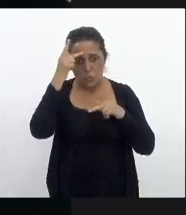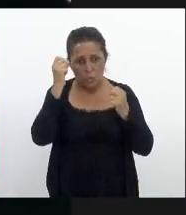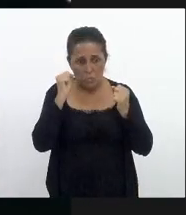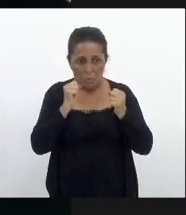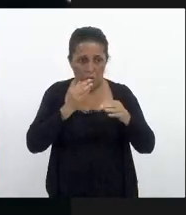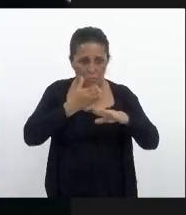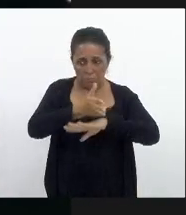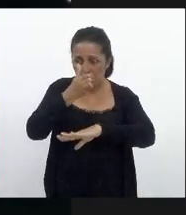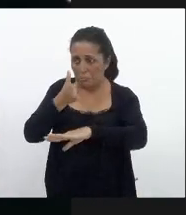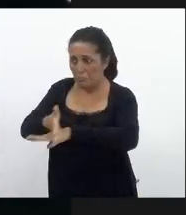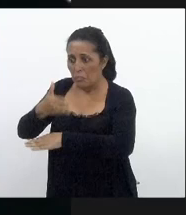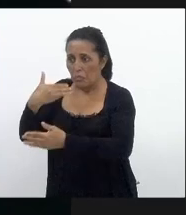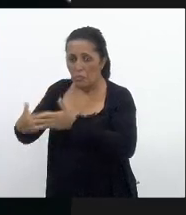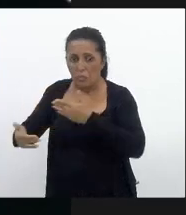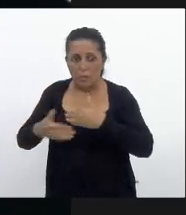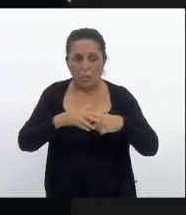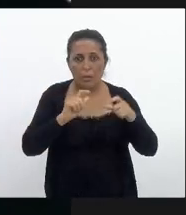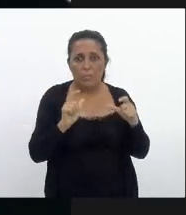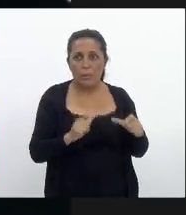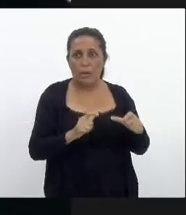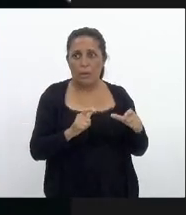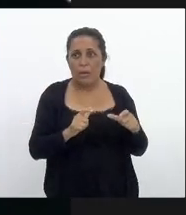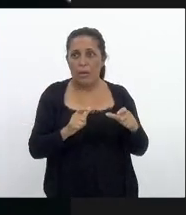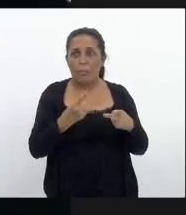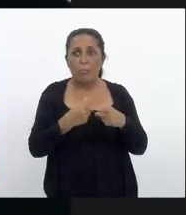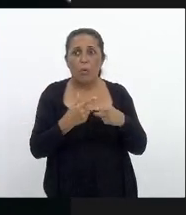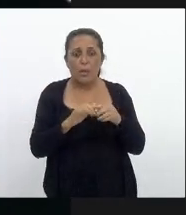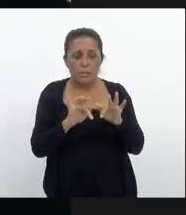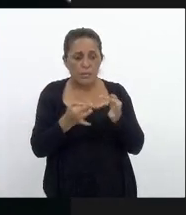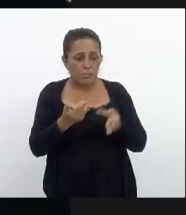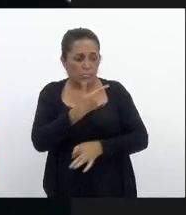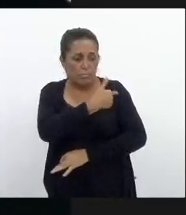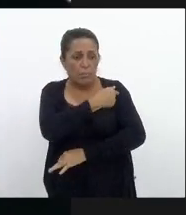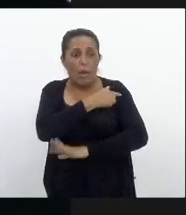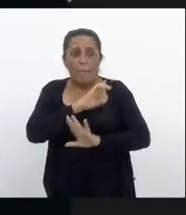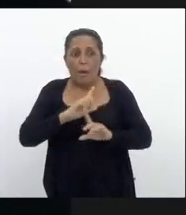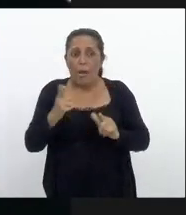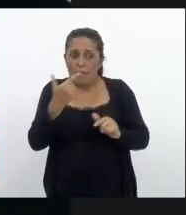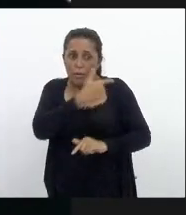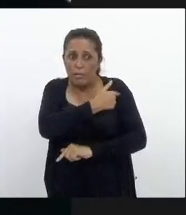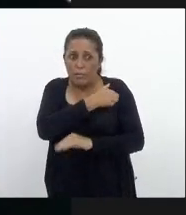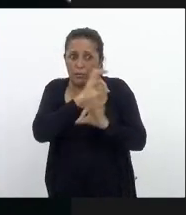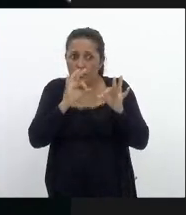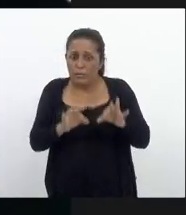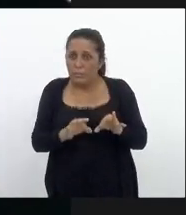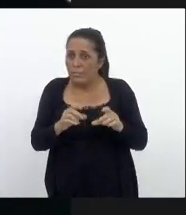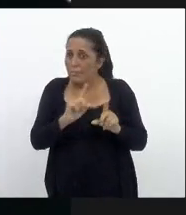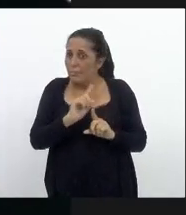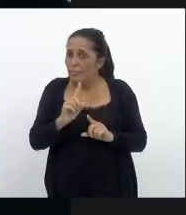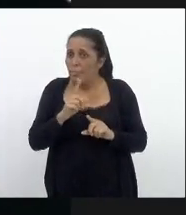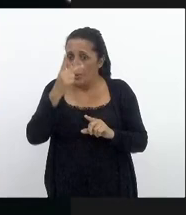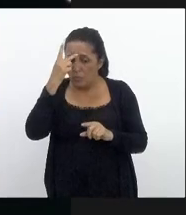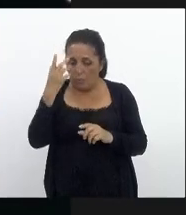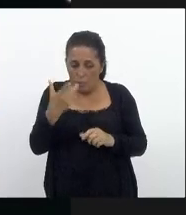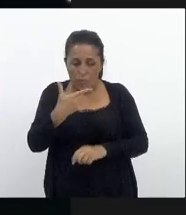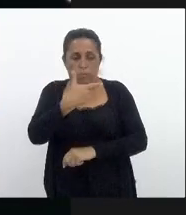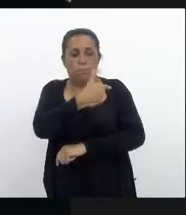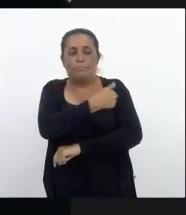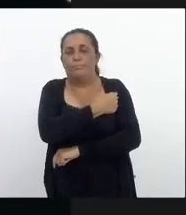a essas pessoas pelo simples fato de estarem vacinadas então tão logo a pessoa recebe a vacina